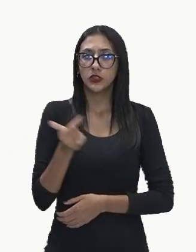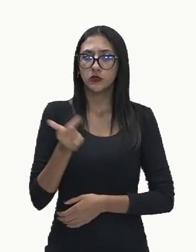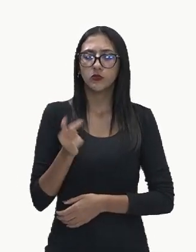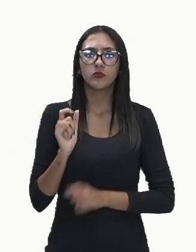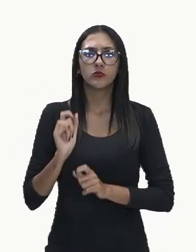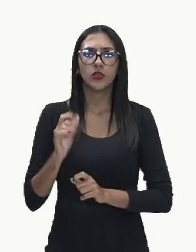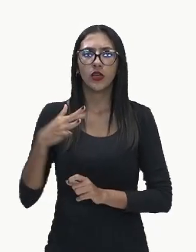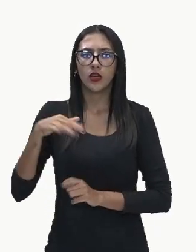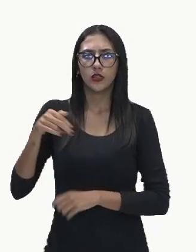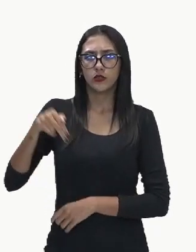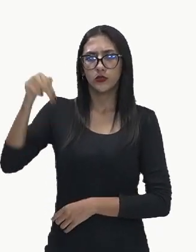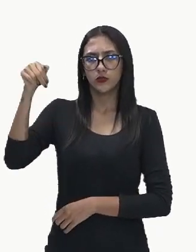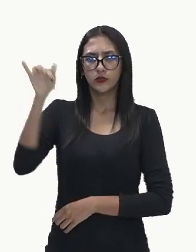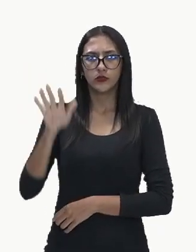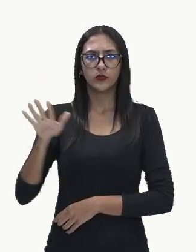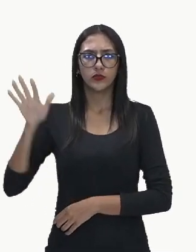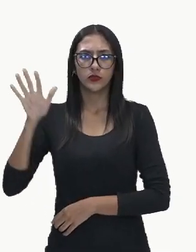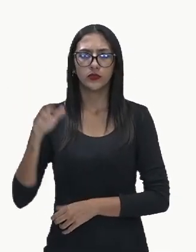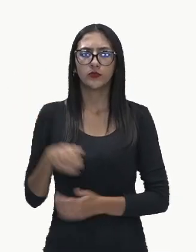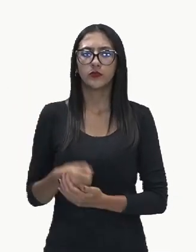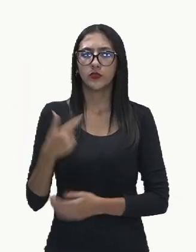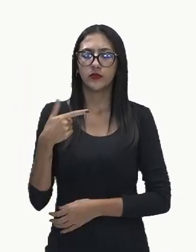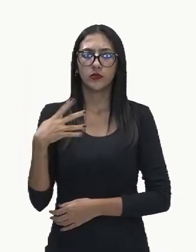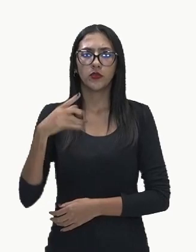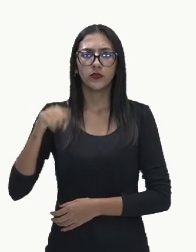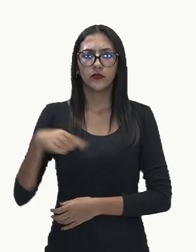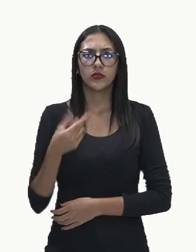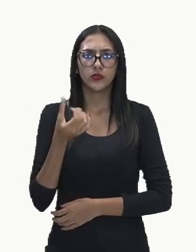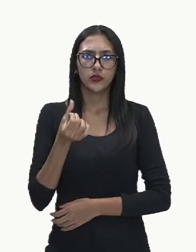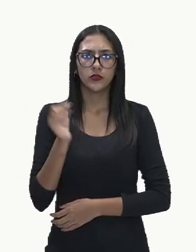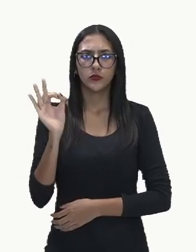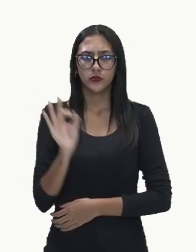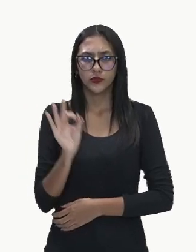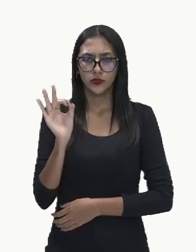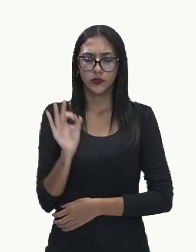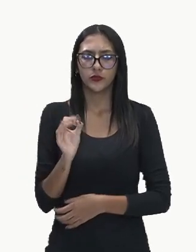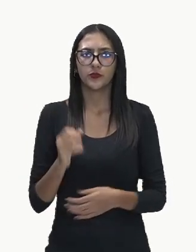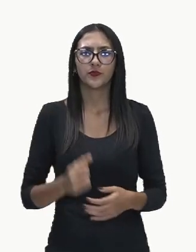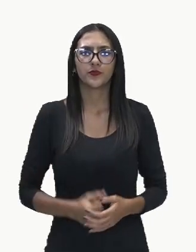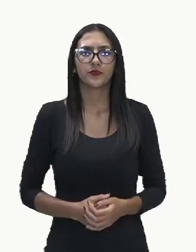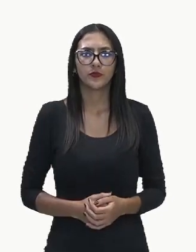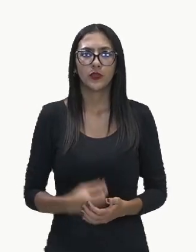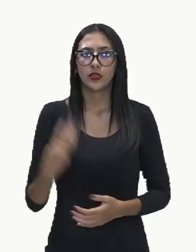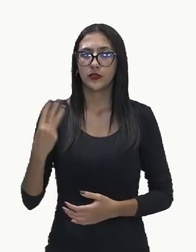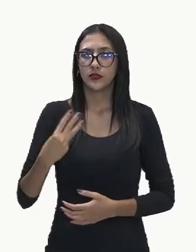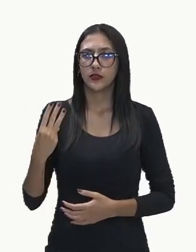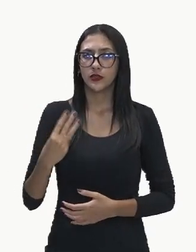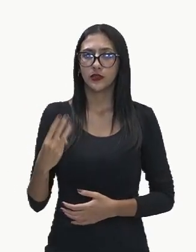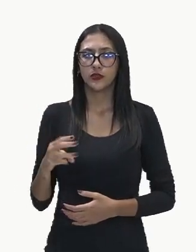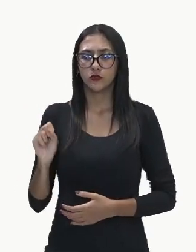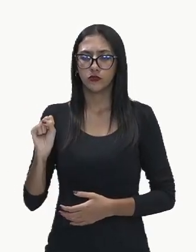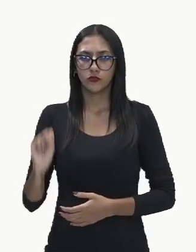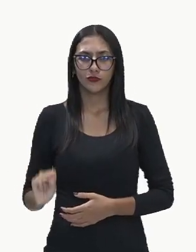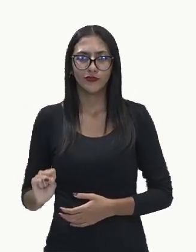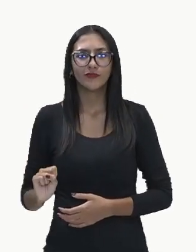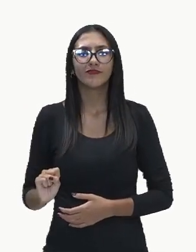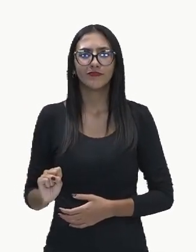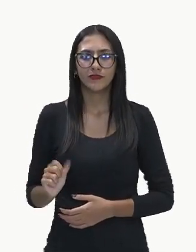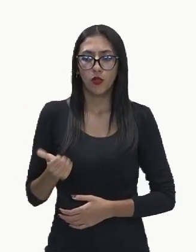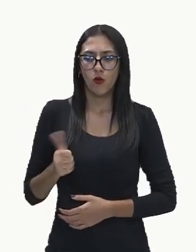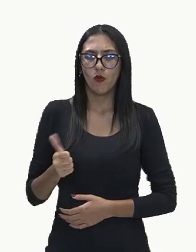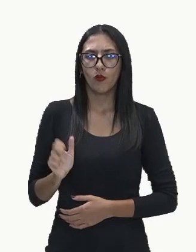Nordeste, com 24,6%. Em terceiro lugar, o Sul, com 11%.